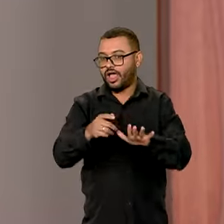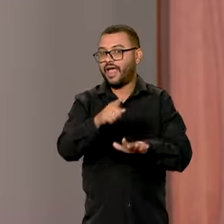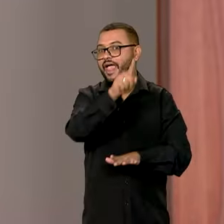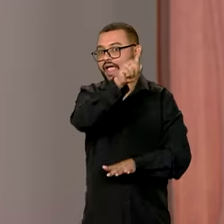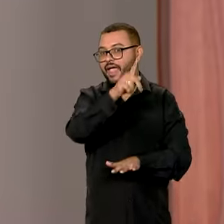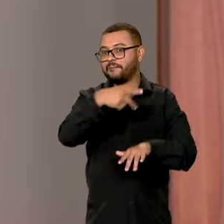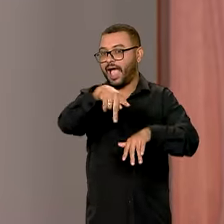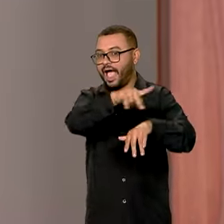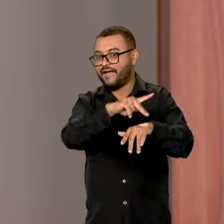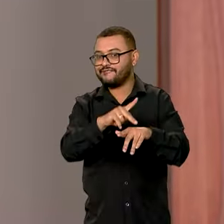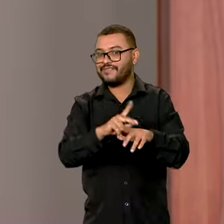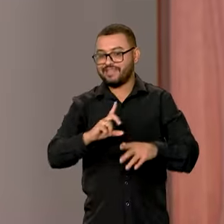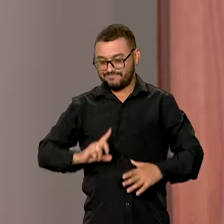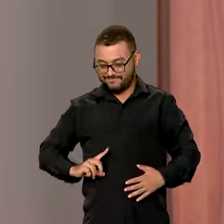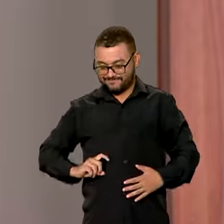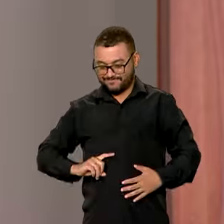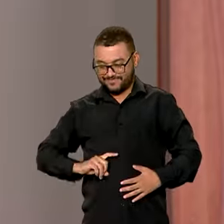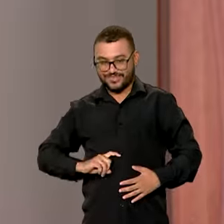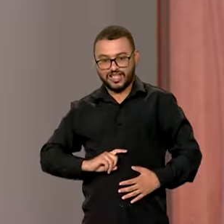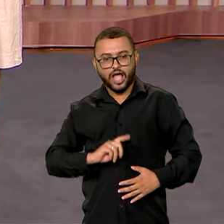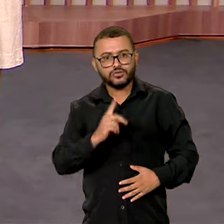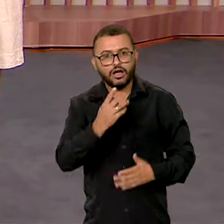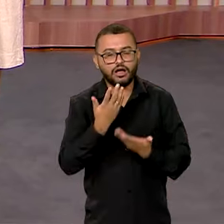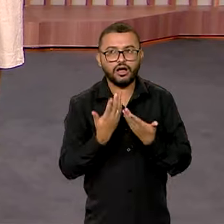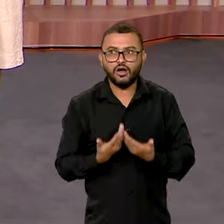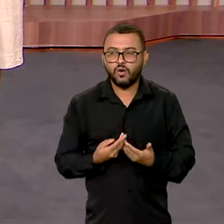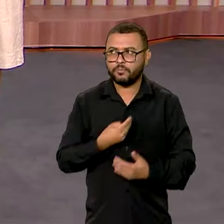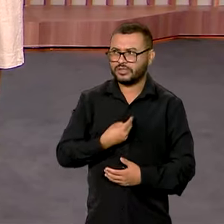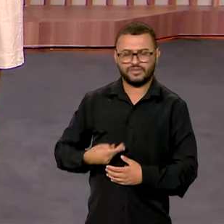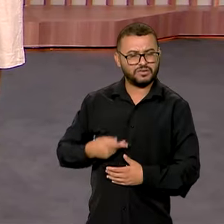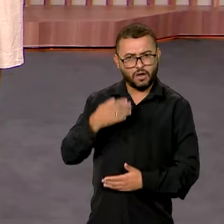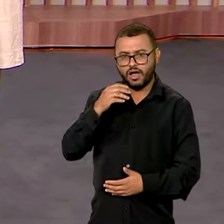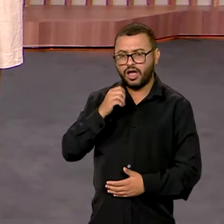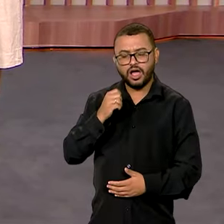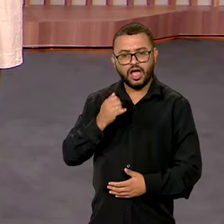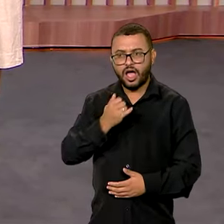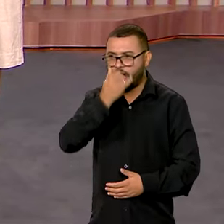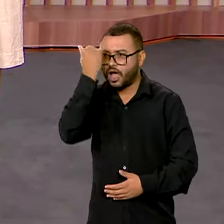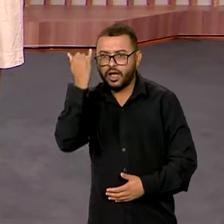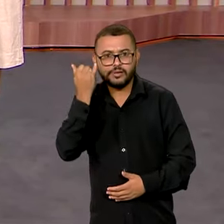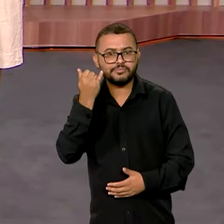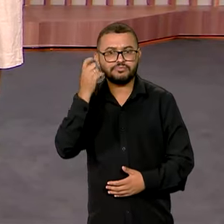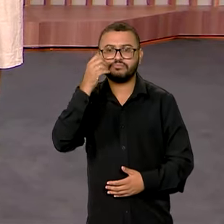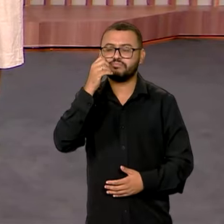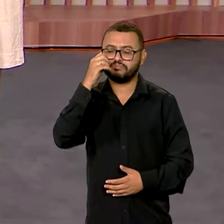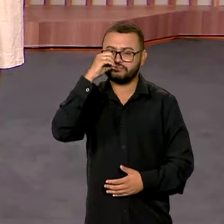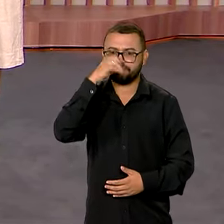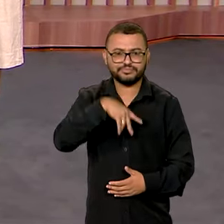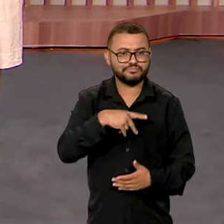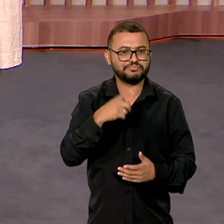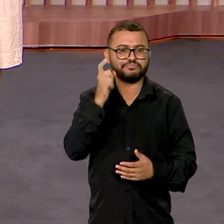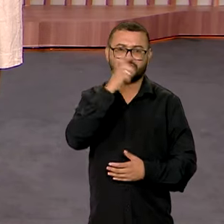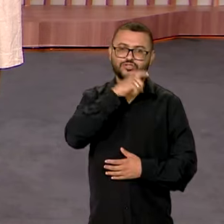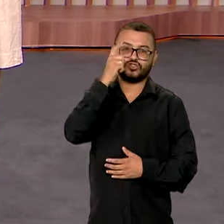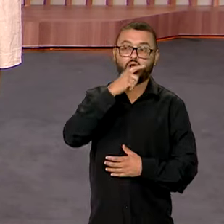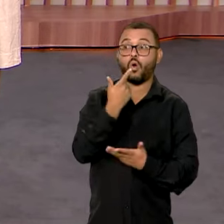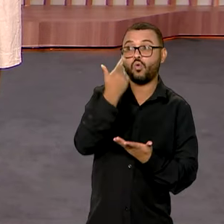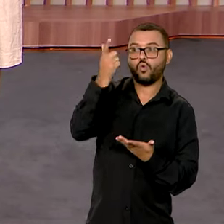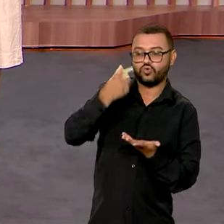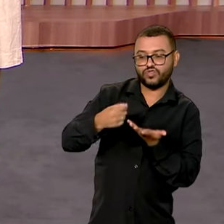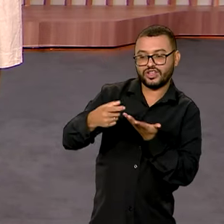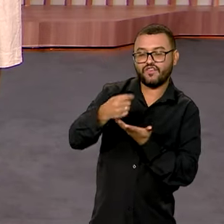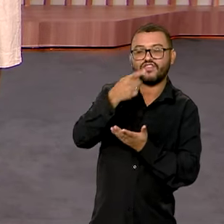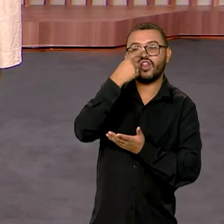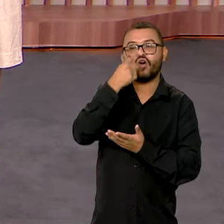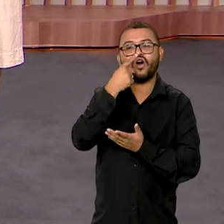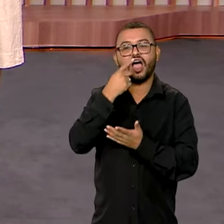está vindo aí de fora, porque vai nascer uma lombriga na sua barriga. O ministro falou, gente, que absurdo. E o ministro disse que outra fake news que apareceu, Vanessa, foi falando que